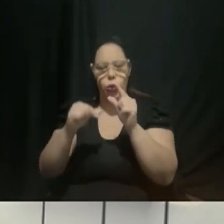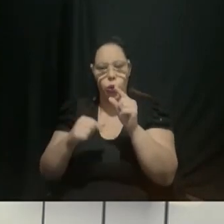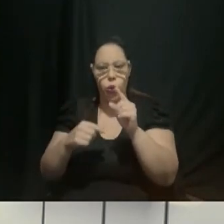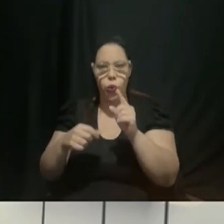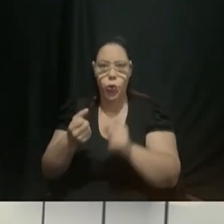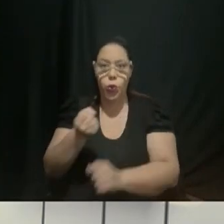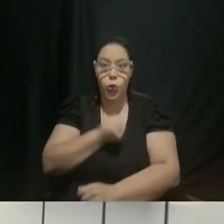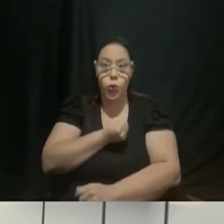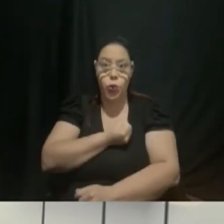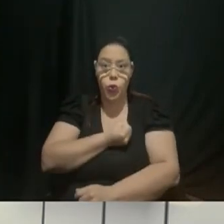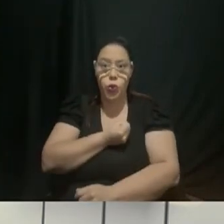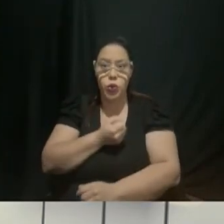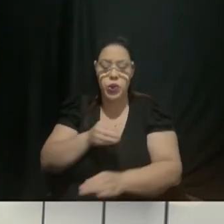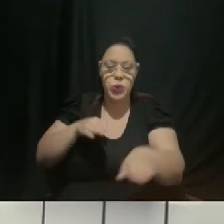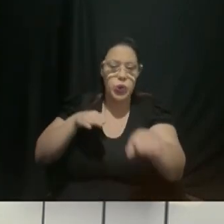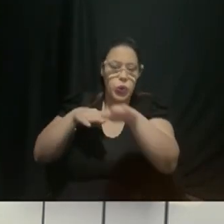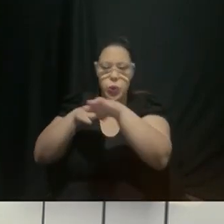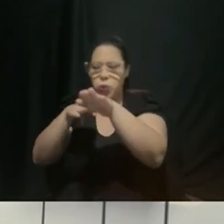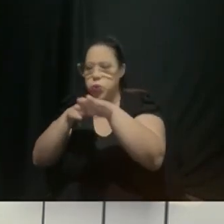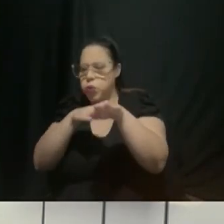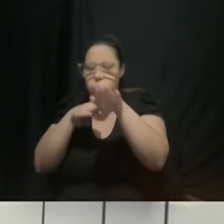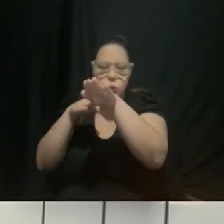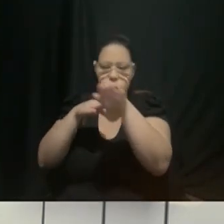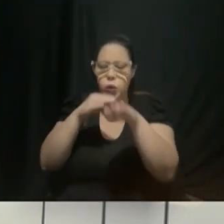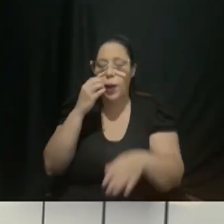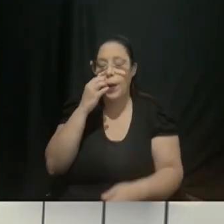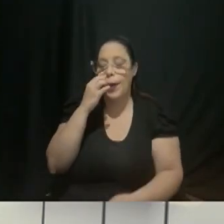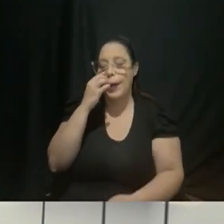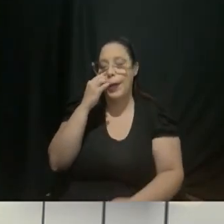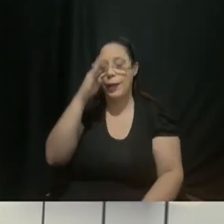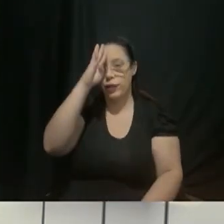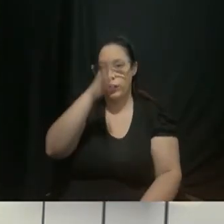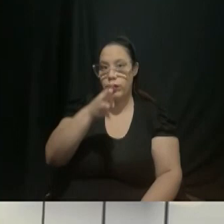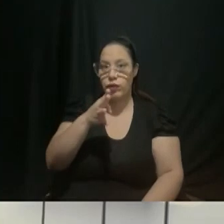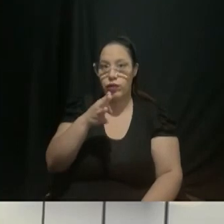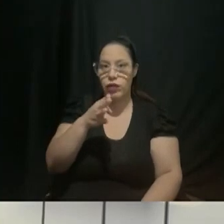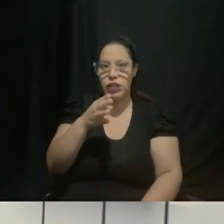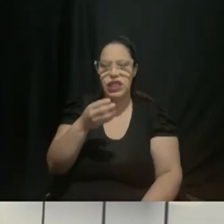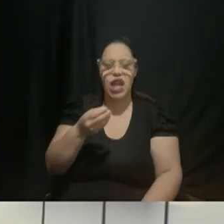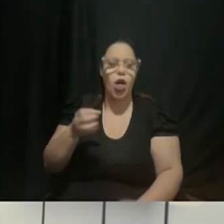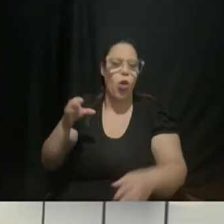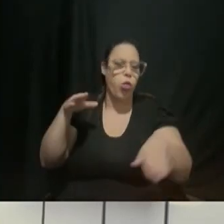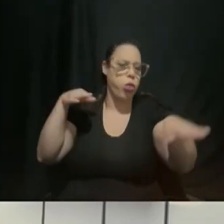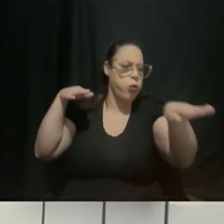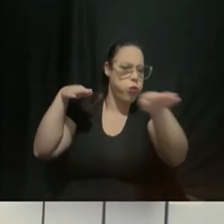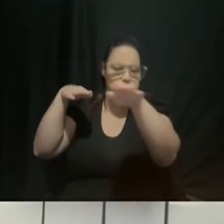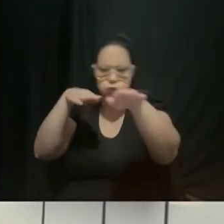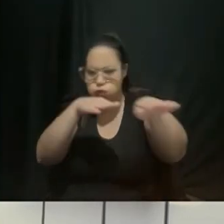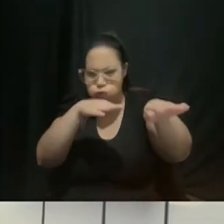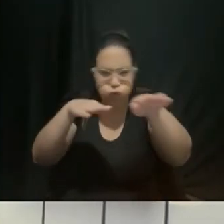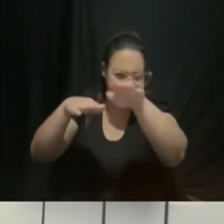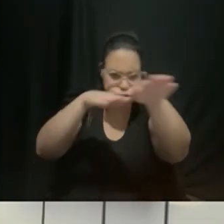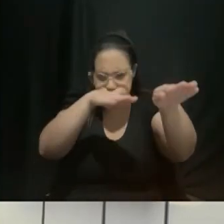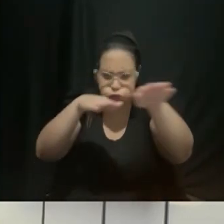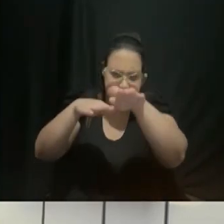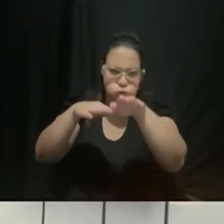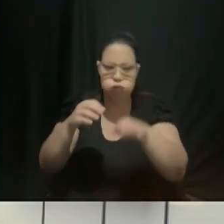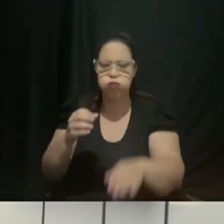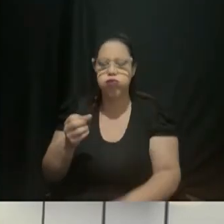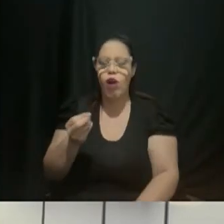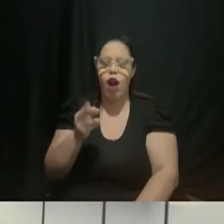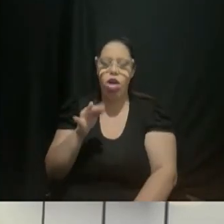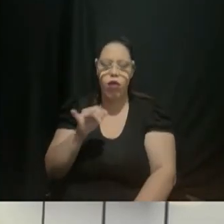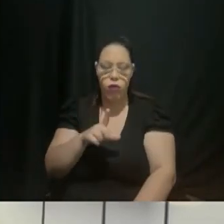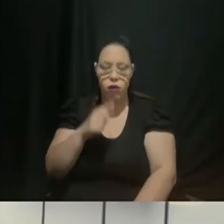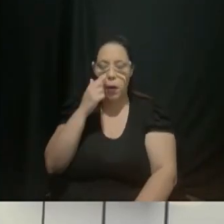trânsito de Campinas principalmente pelas altas velocidades e pelo consumo de álcool ligado à direção